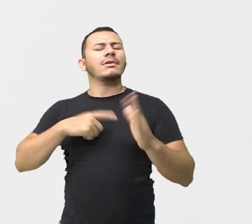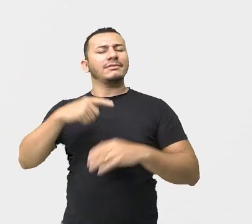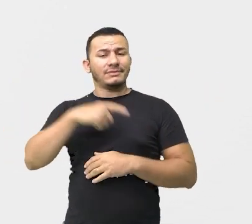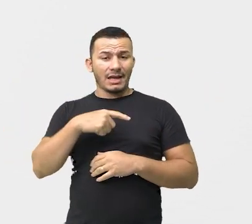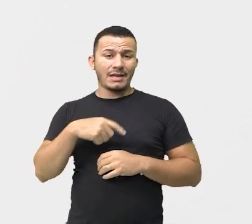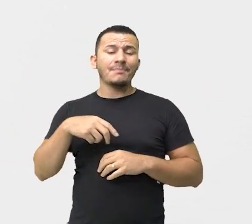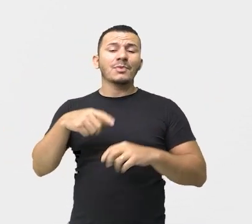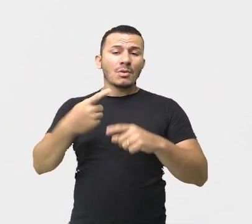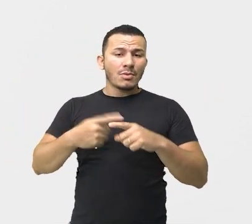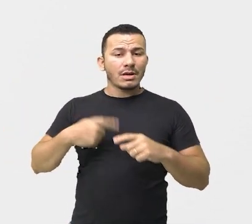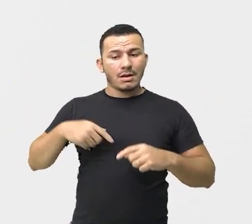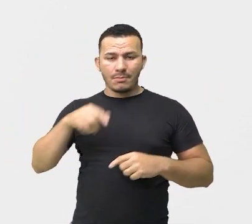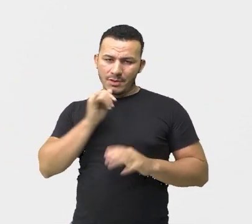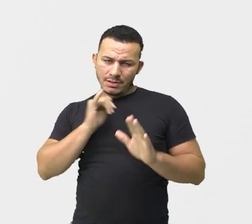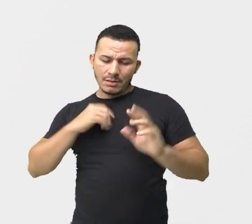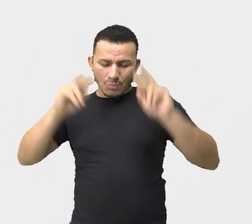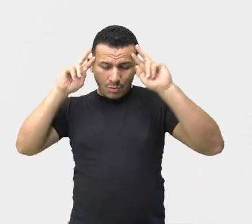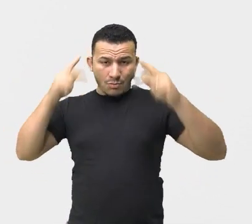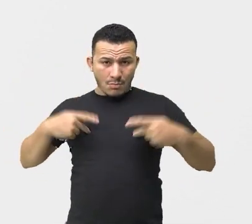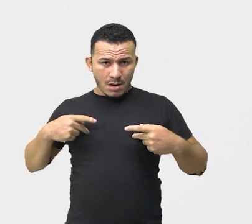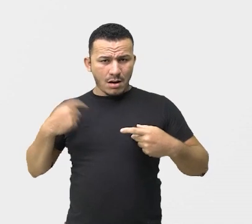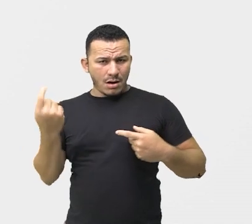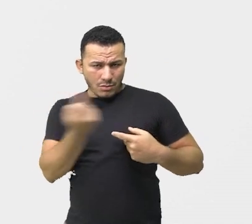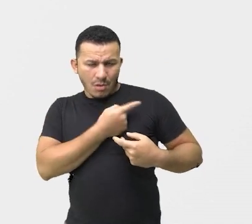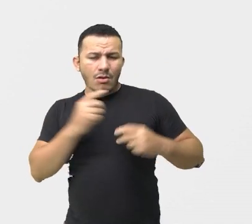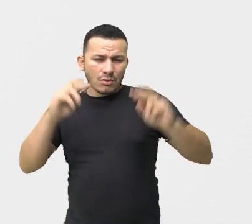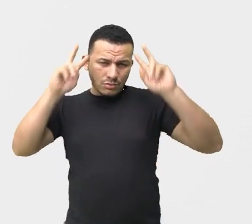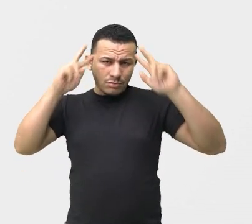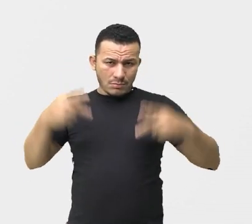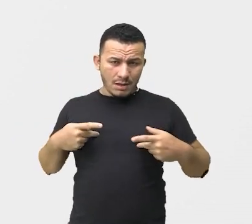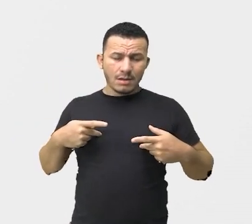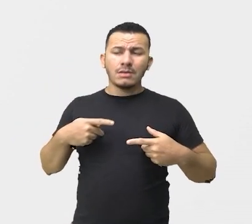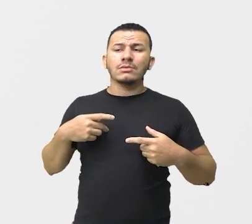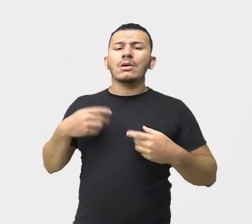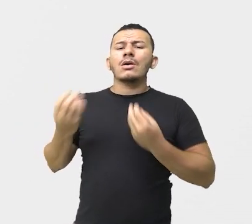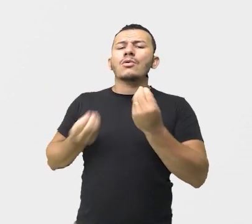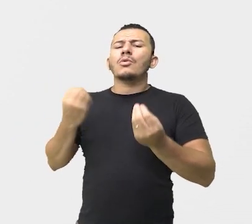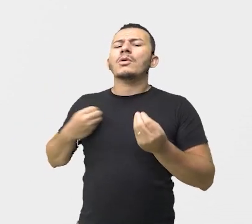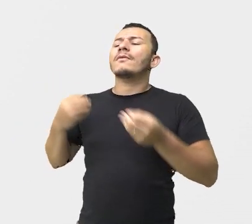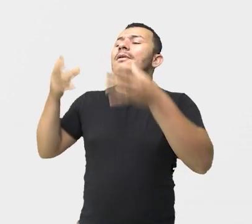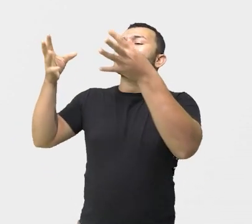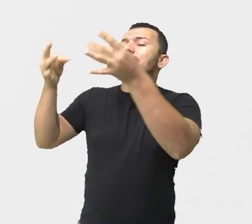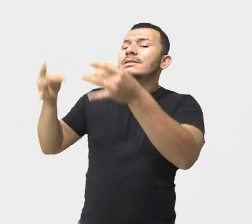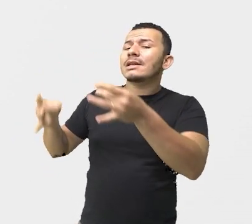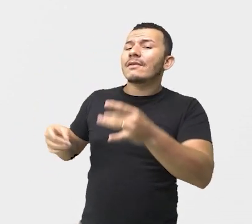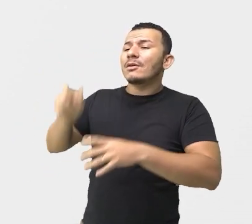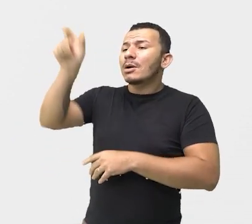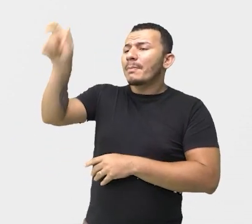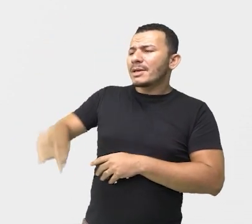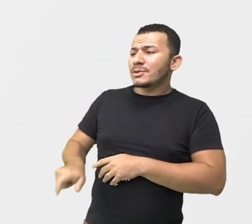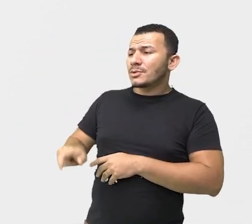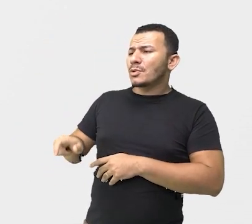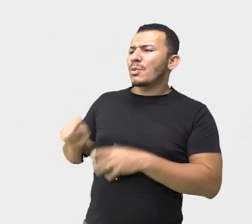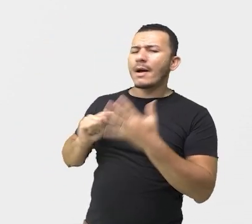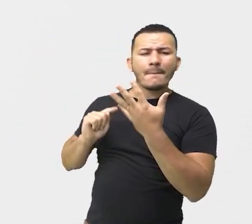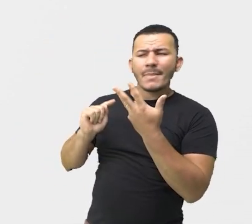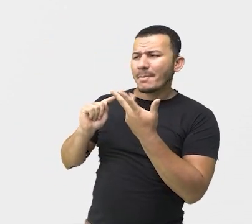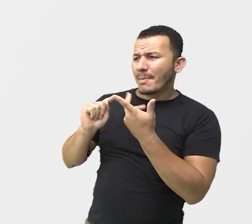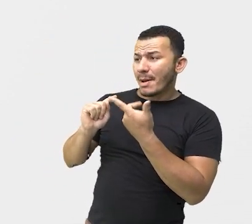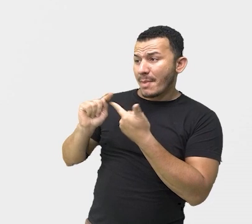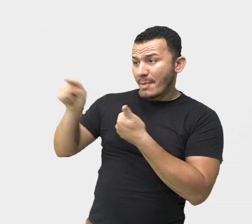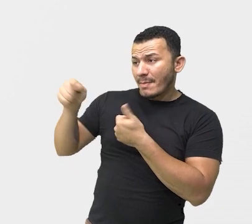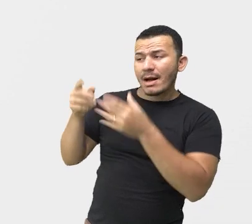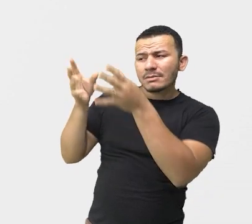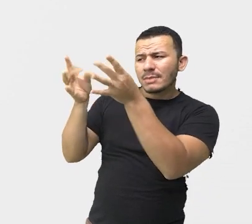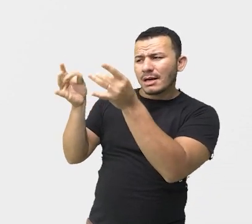pensarmos diferente, percebam que a descrição de uma pessoa para outra com certeza irá variar, certo? Irá